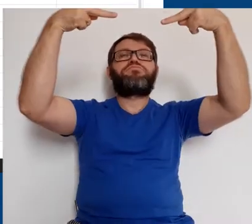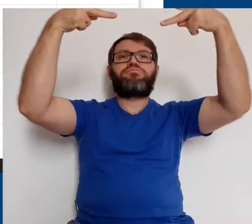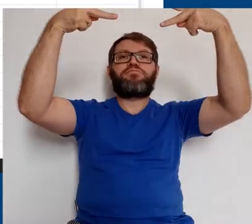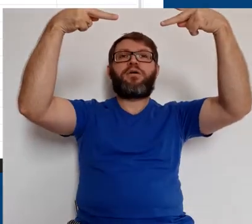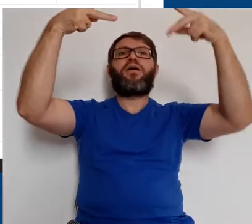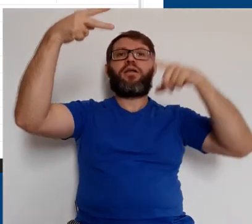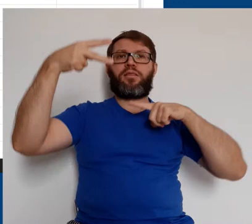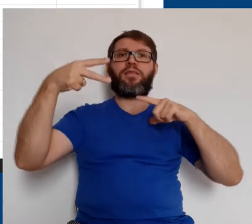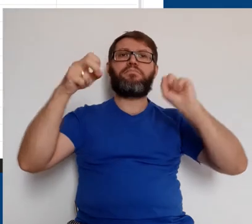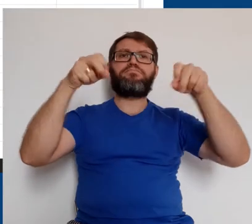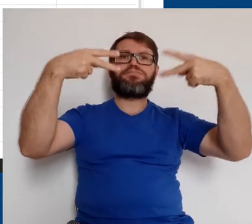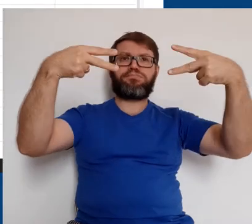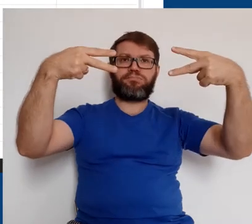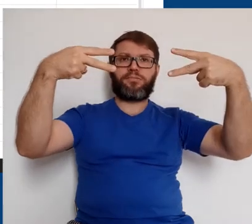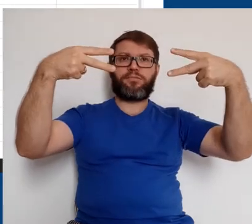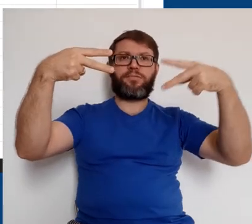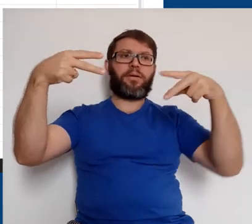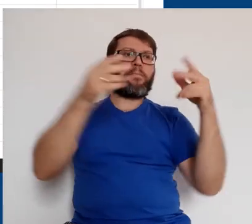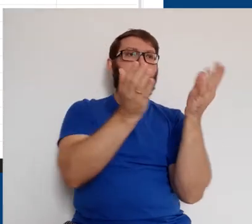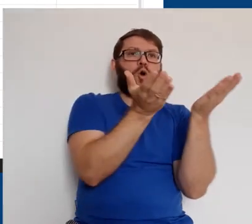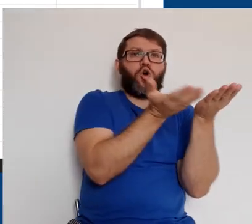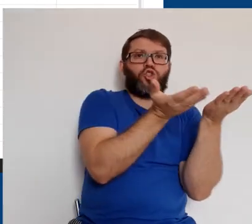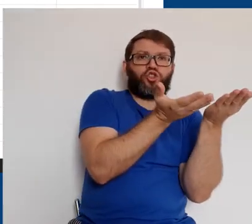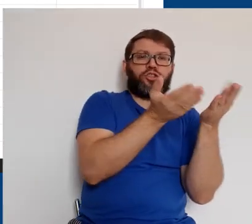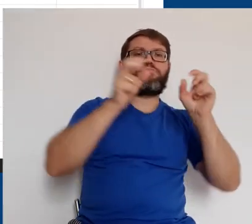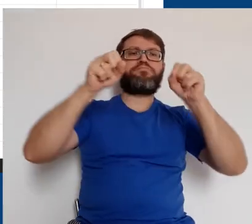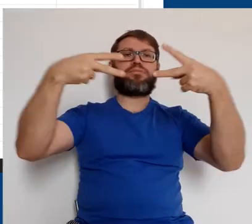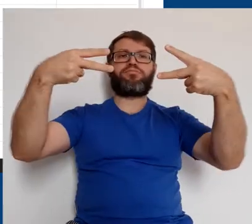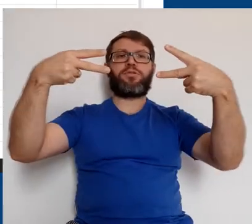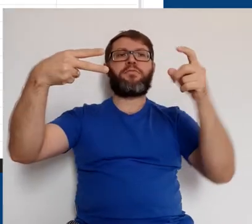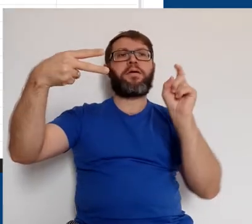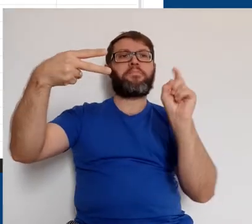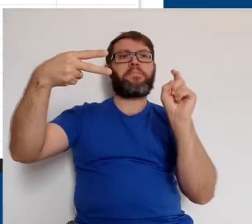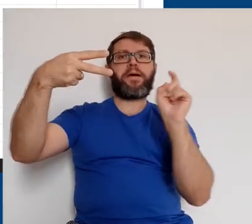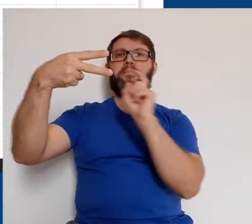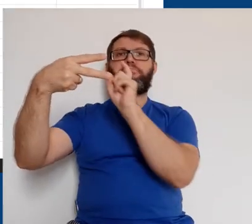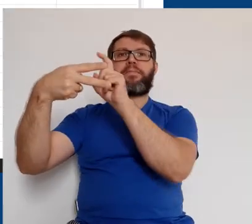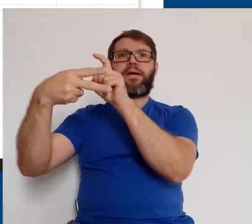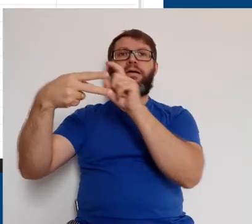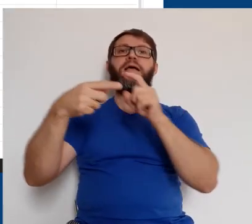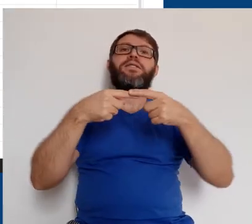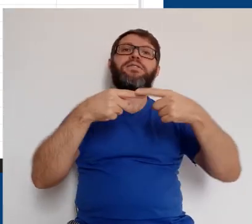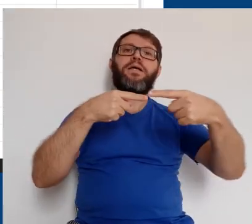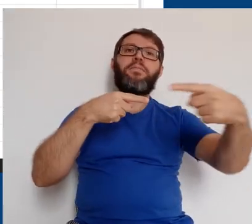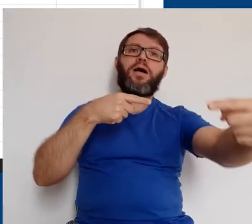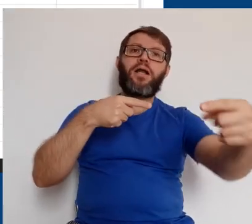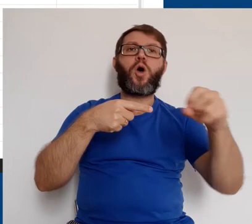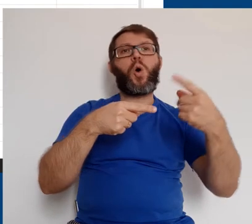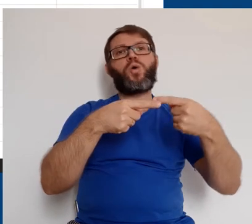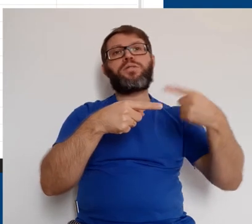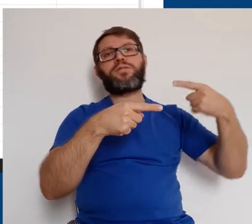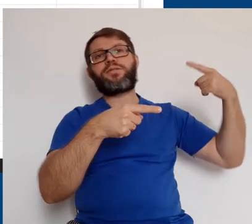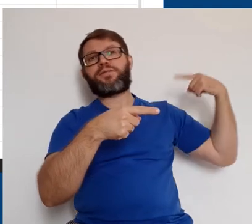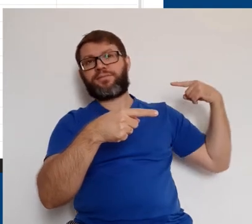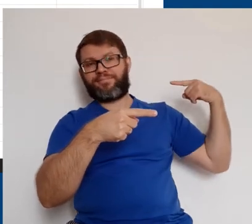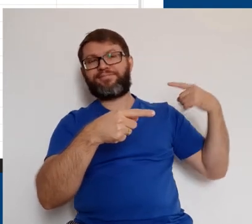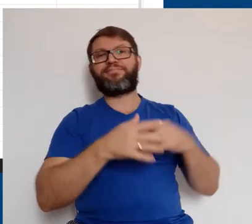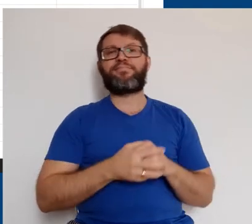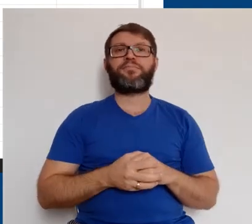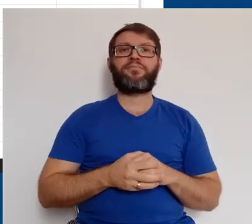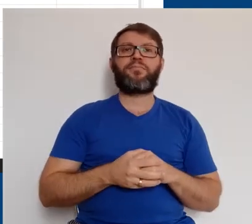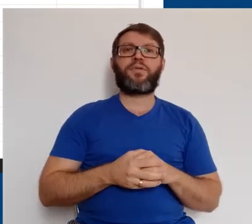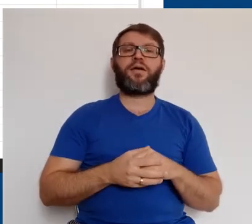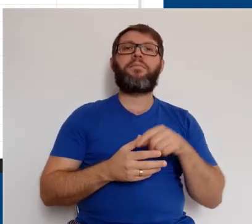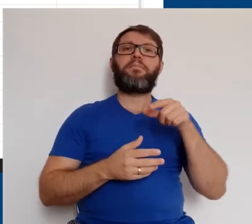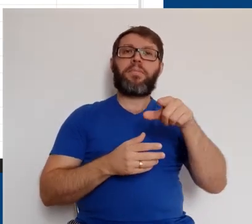barra superior da nossa agenda. Ao lado do botão Hoje, temos setas que nos permitem navegar entre as semanas anteriores